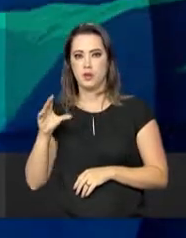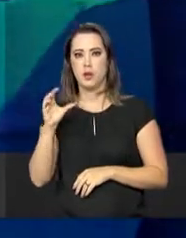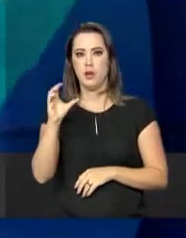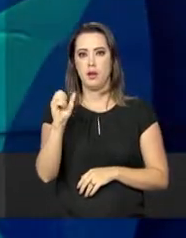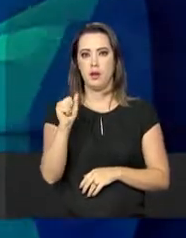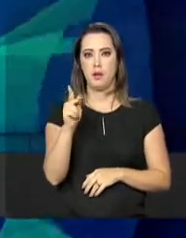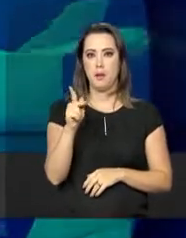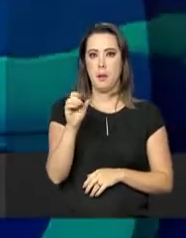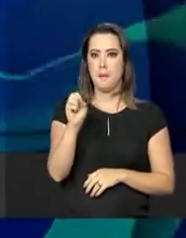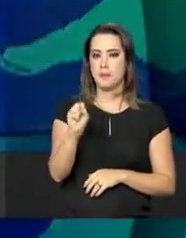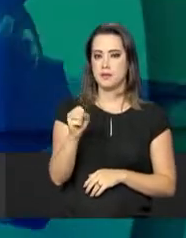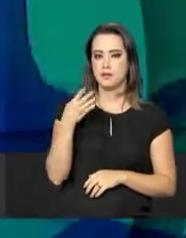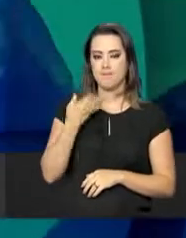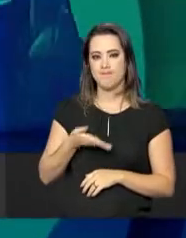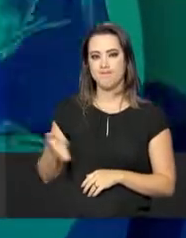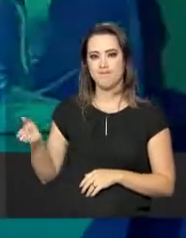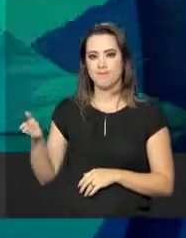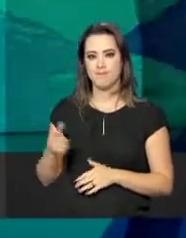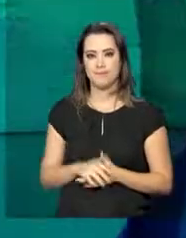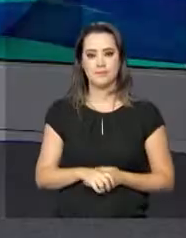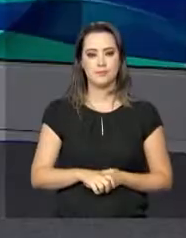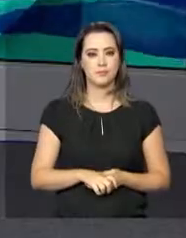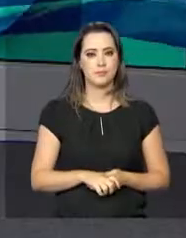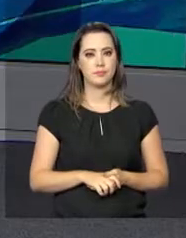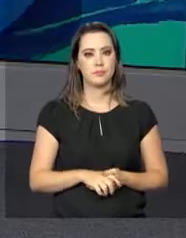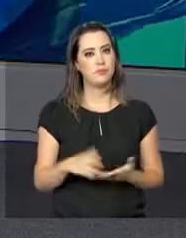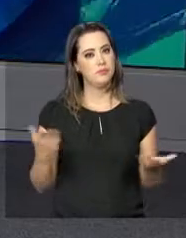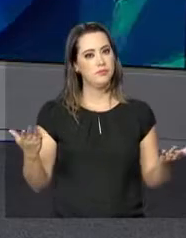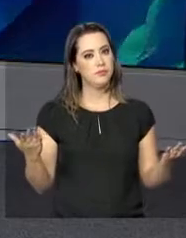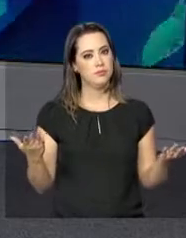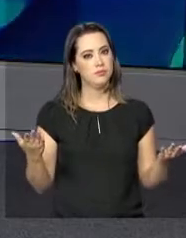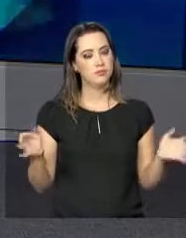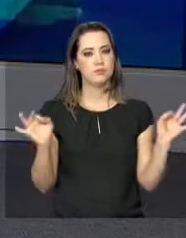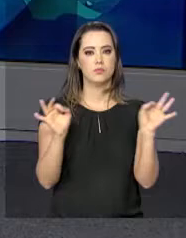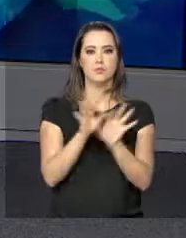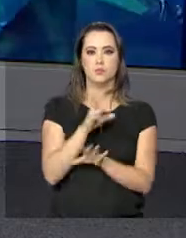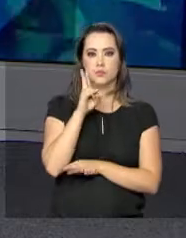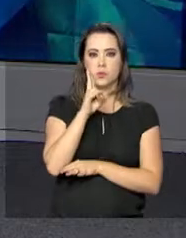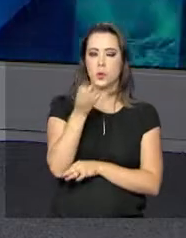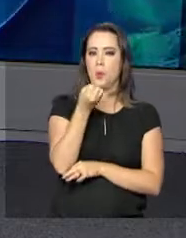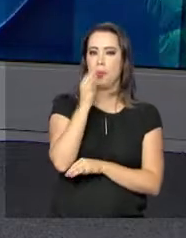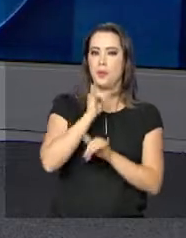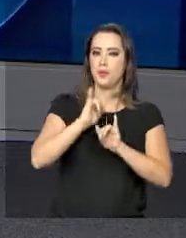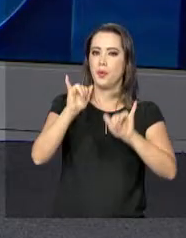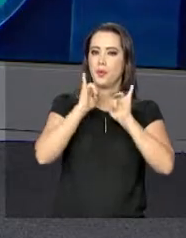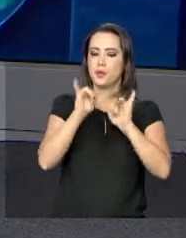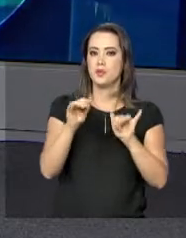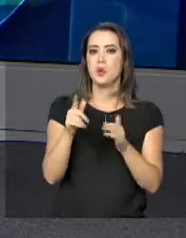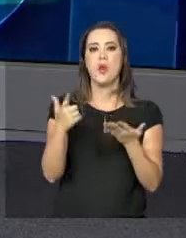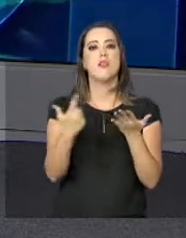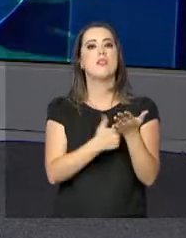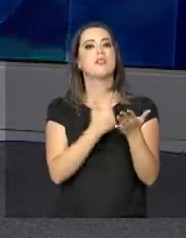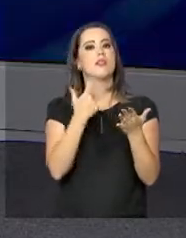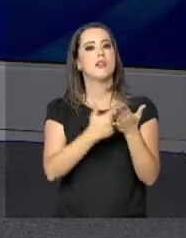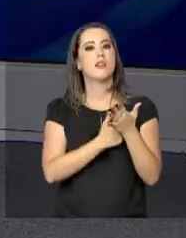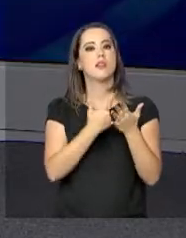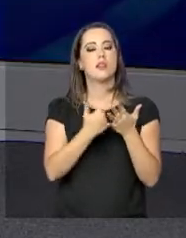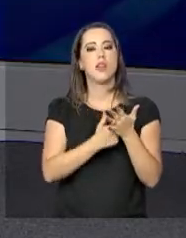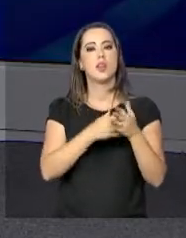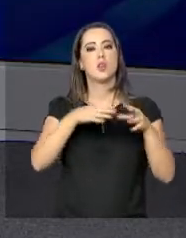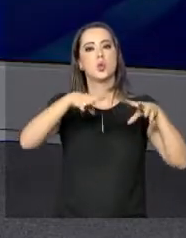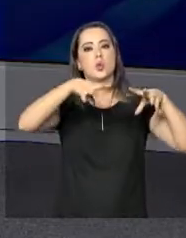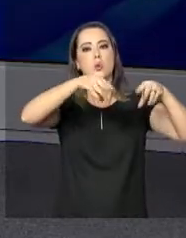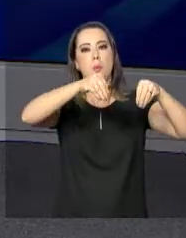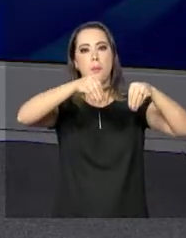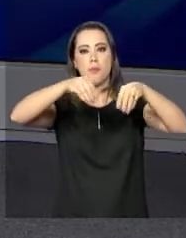CAPES, esse que aparece aí no seu vídeo. E nós encerramos esta edição com uma boa notícia. A literatura de Cordel foi